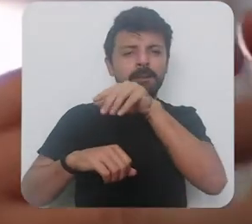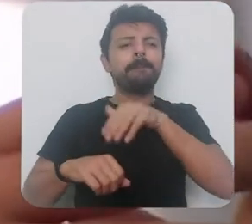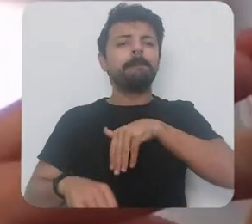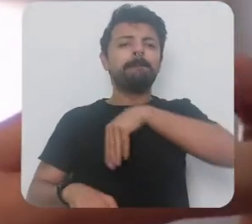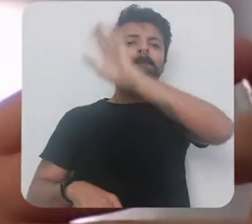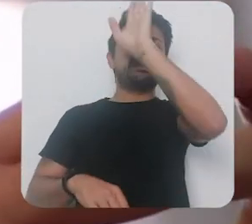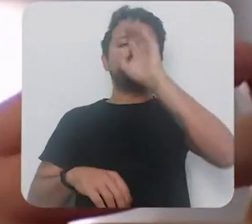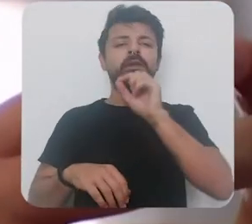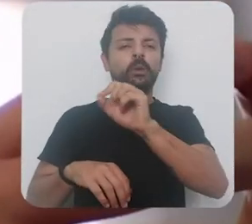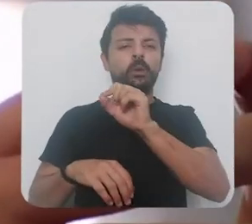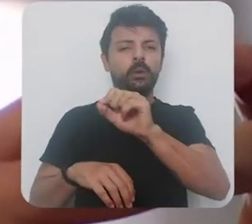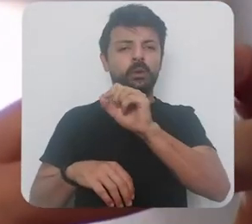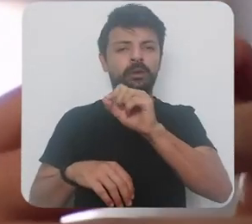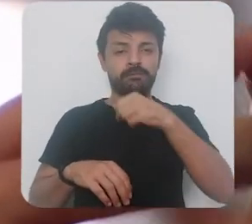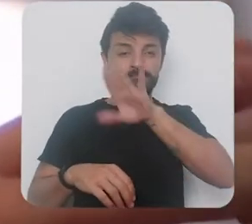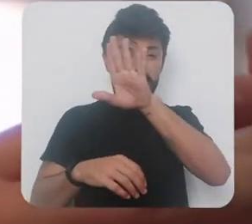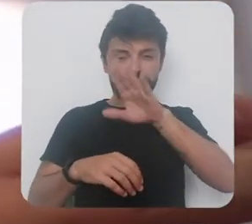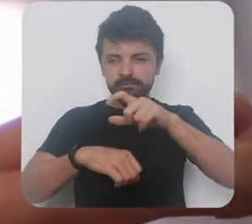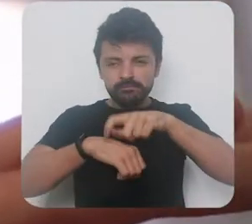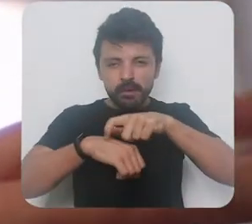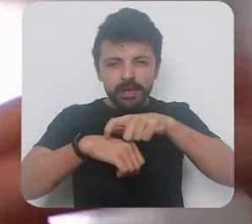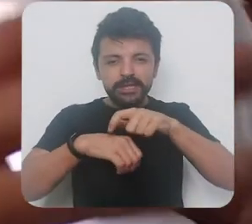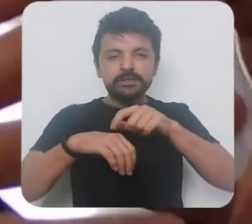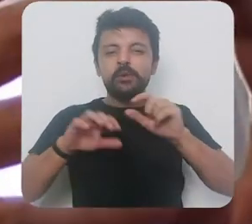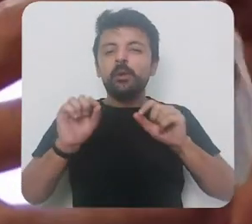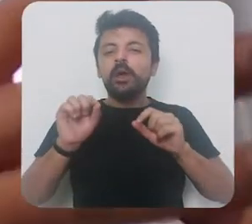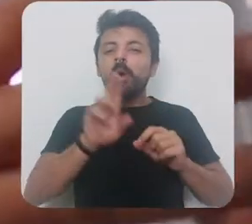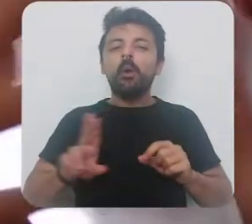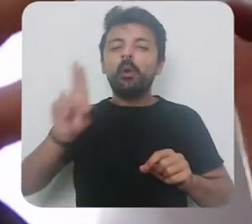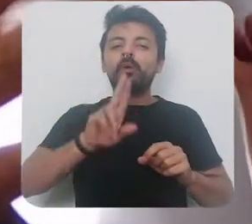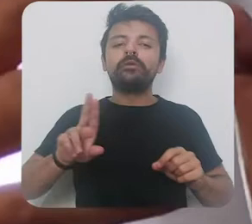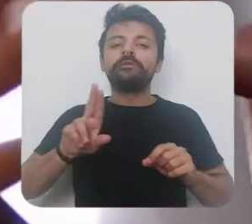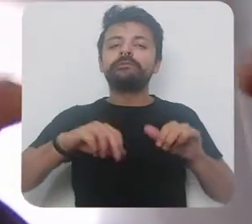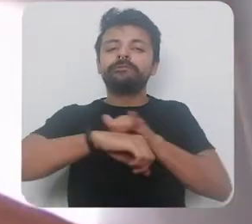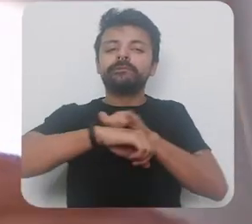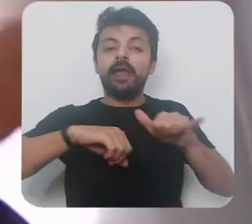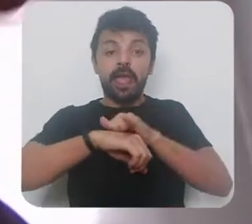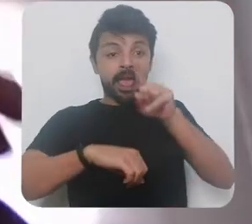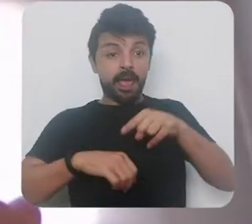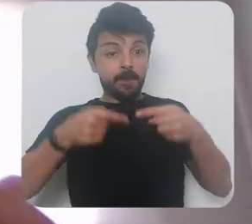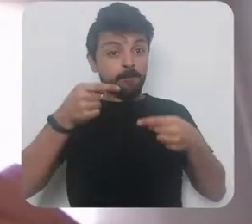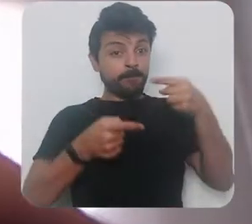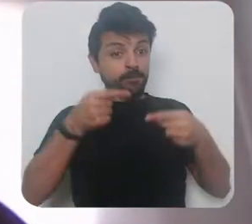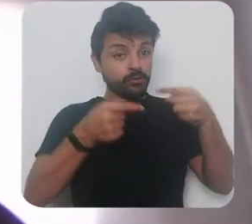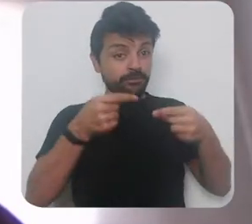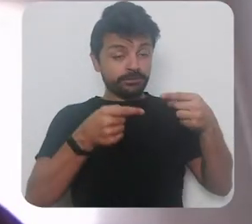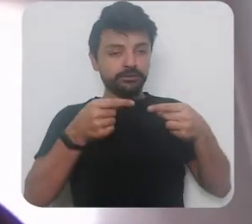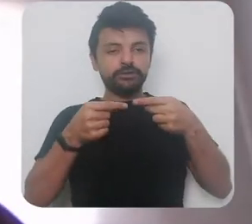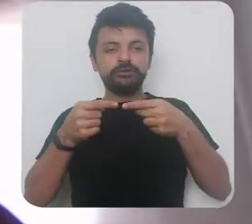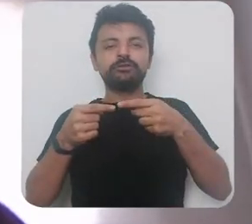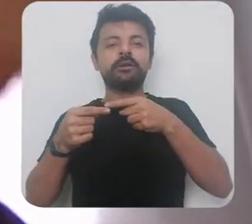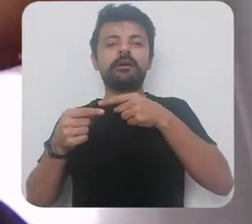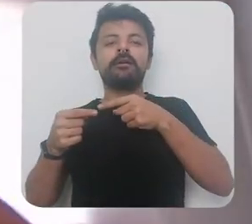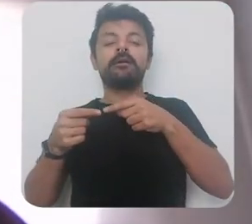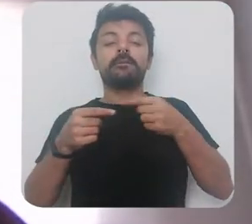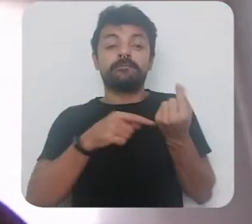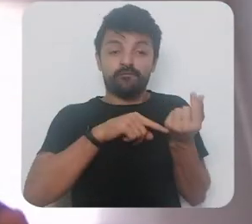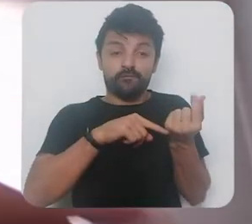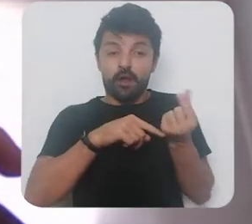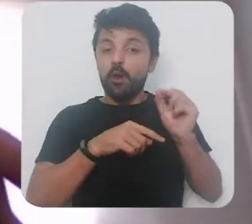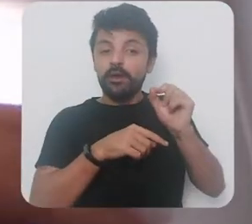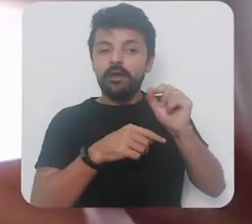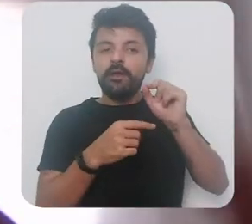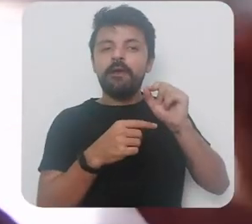de mais efetividade é usar a política fiscal via juros perdão a política